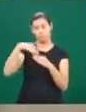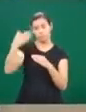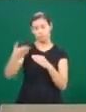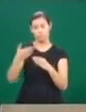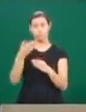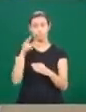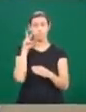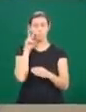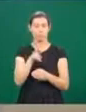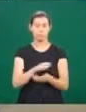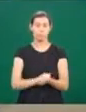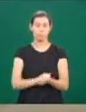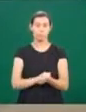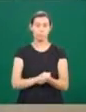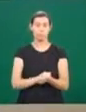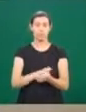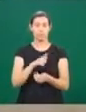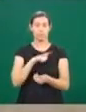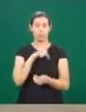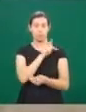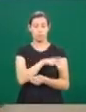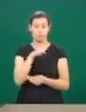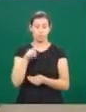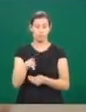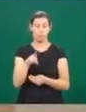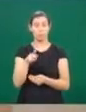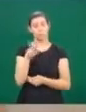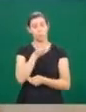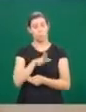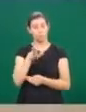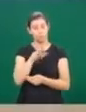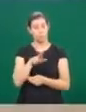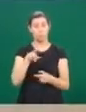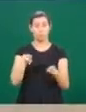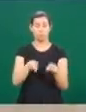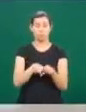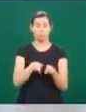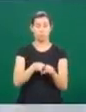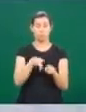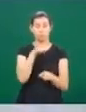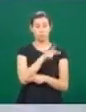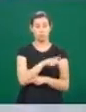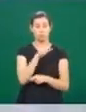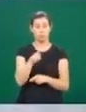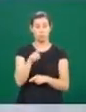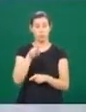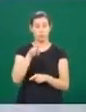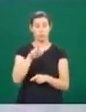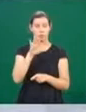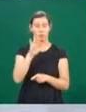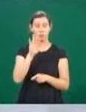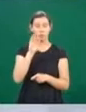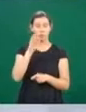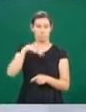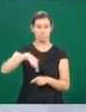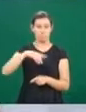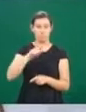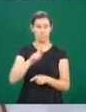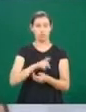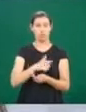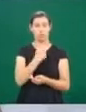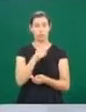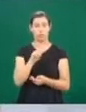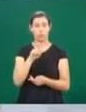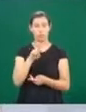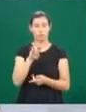Uberlândia? Como é que vocês estão pensando? Exatamente. Temos participantes de Uberlândia, professores de Uberlândia, mas temos também professor da UFMG,